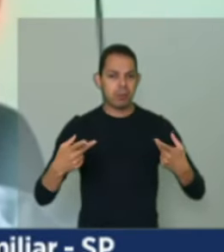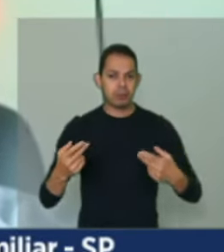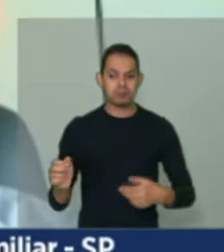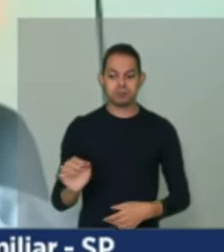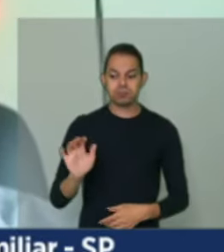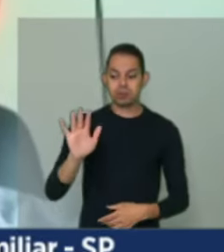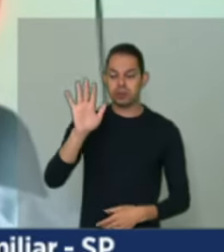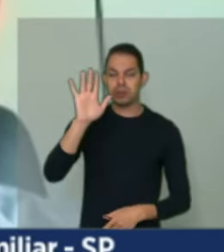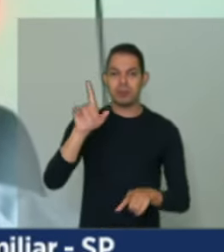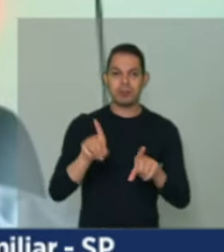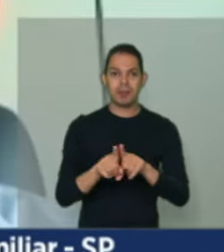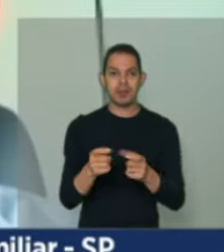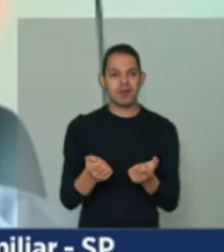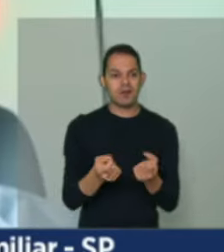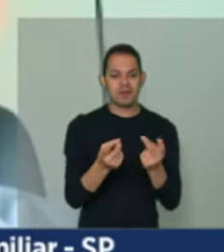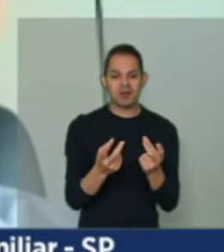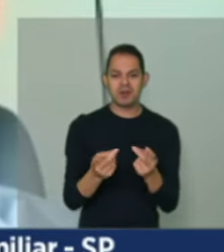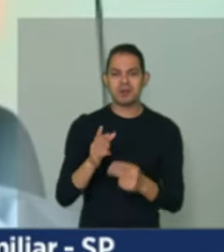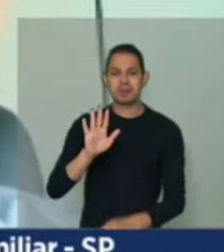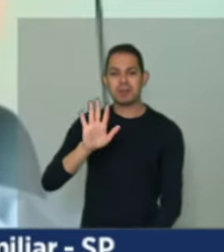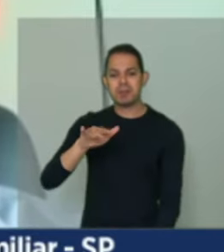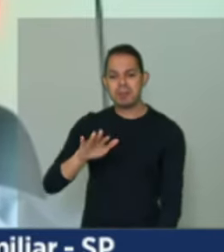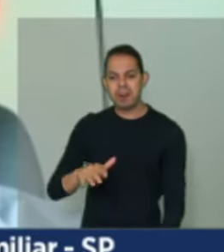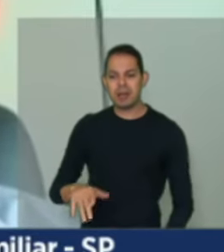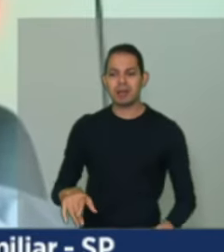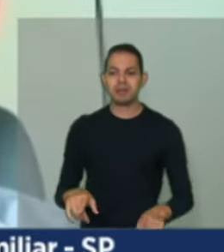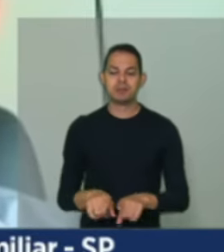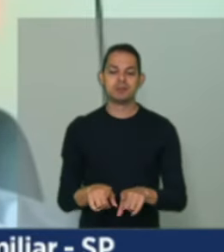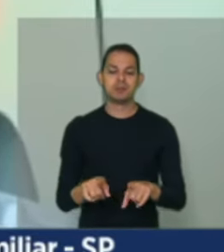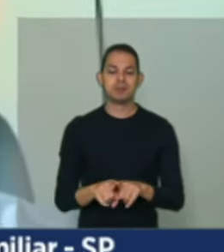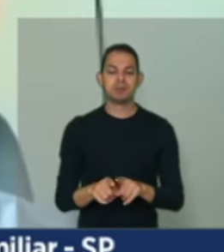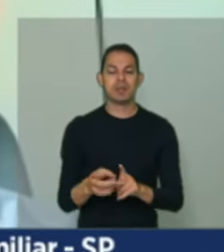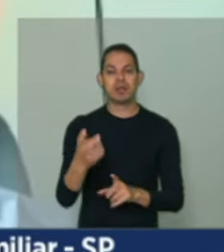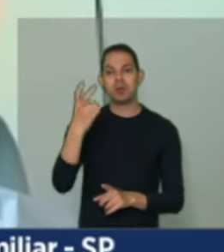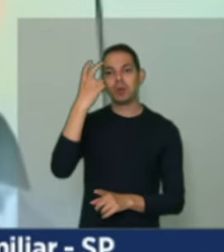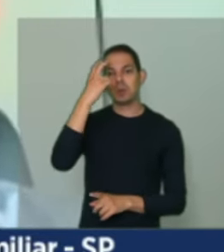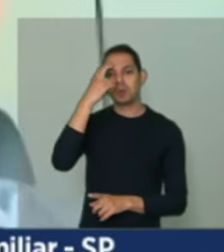produção, desvalorização de sua cultura,